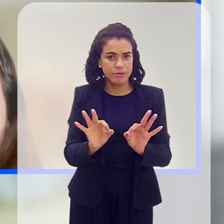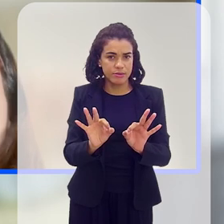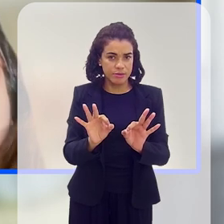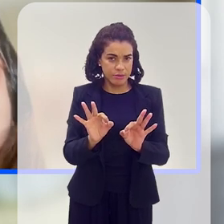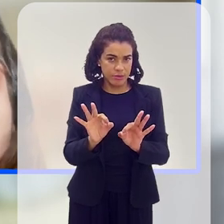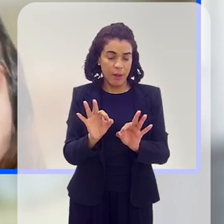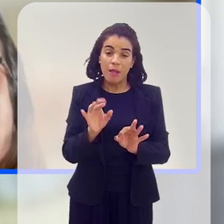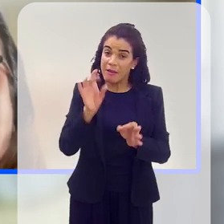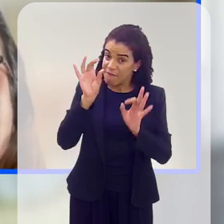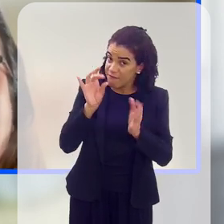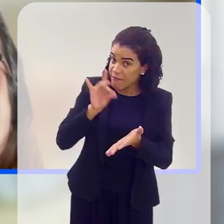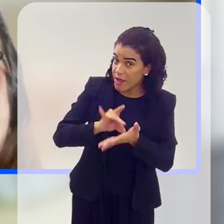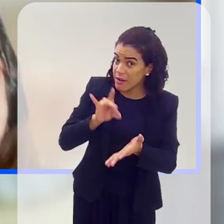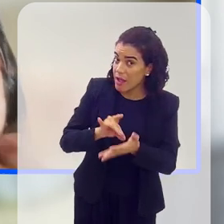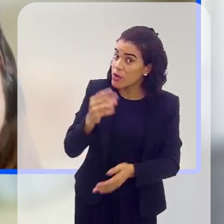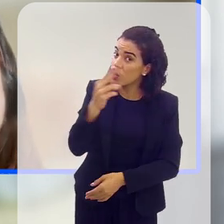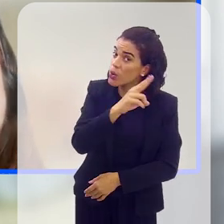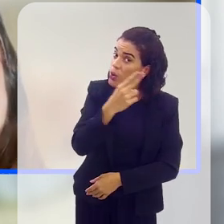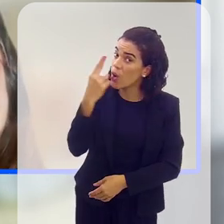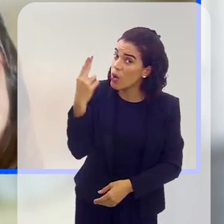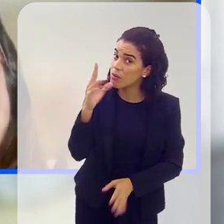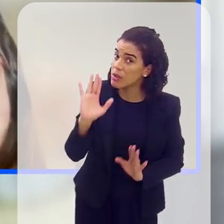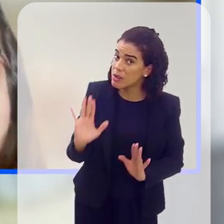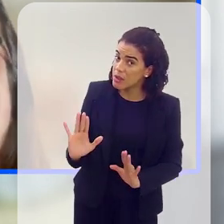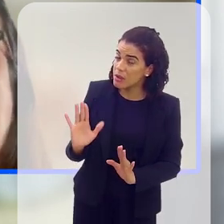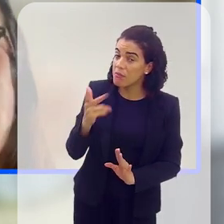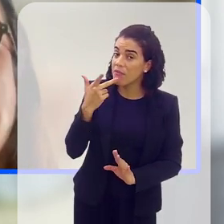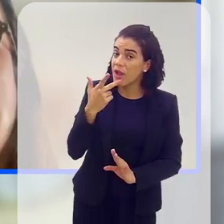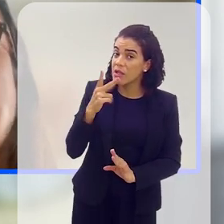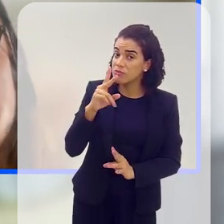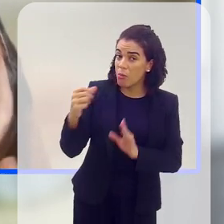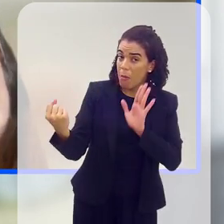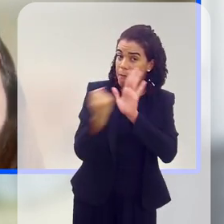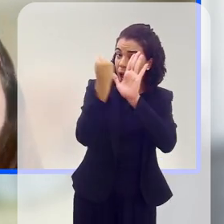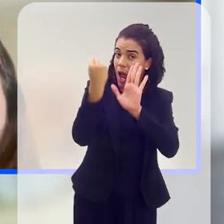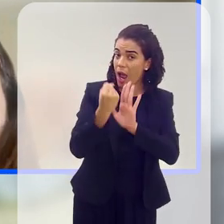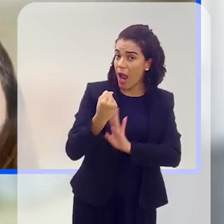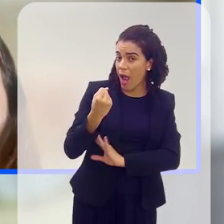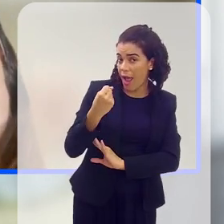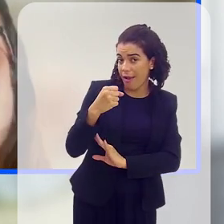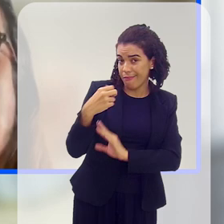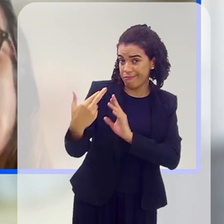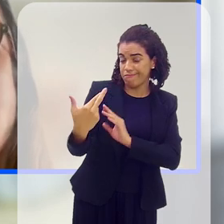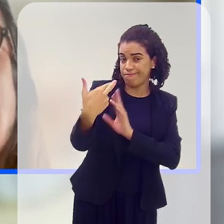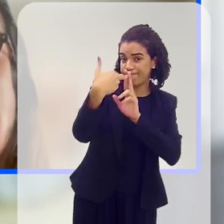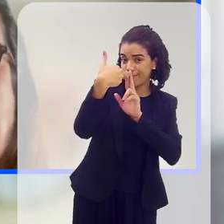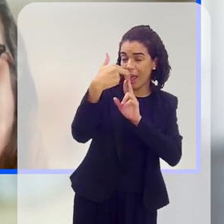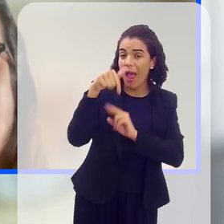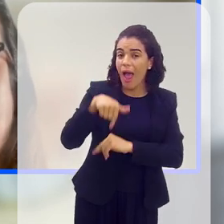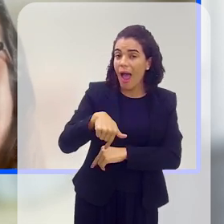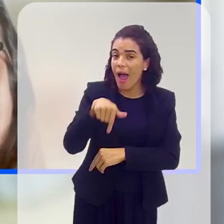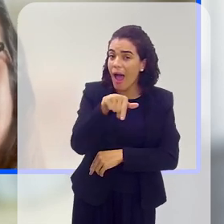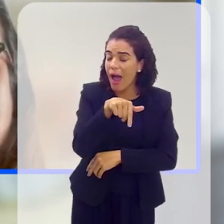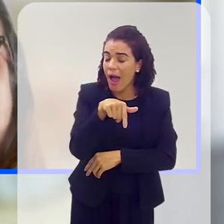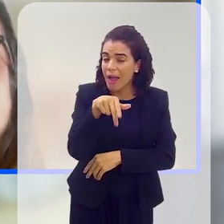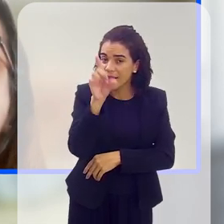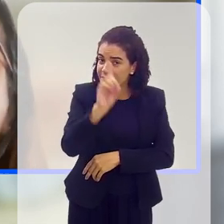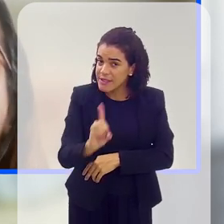a gente tem que ser chamada pelo nome, mas se é para se falar sobre a deficiência, então vamos chamar da maneira correta que é o ananismo.